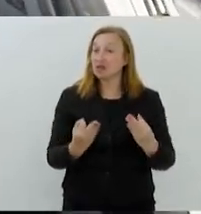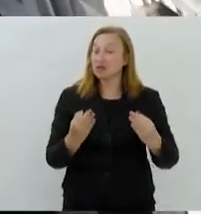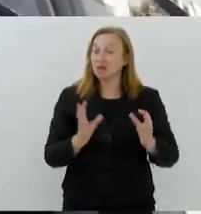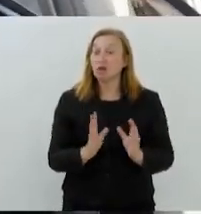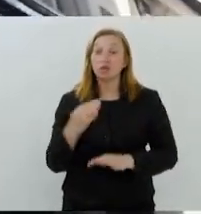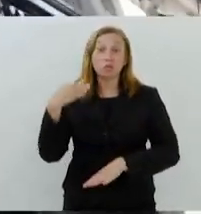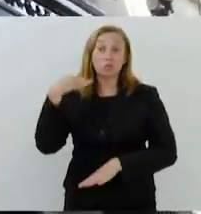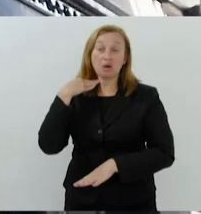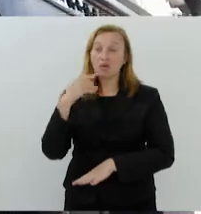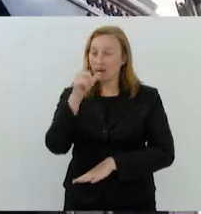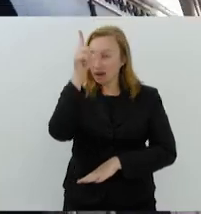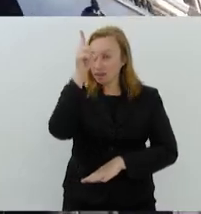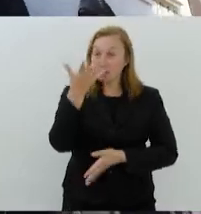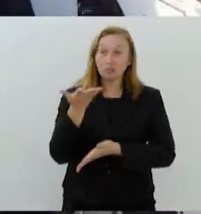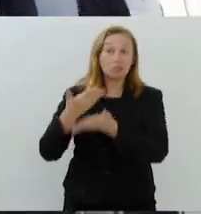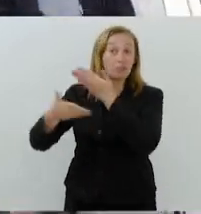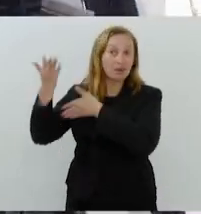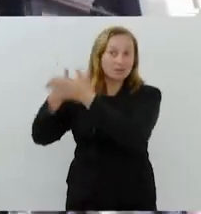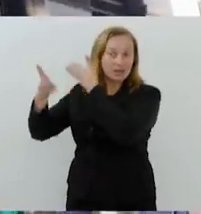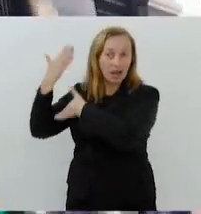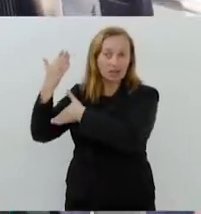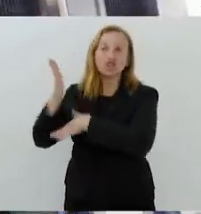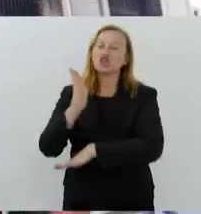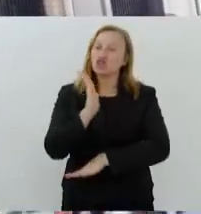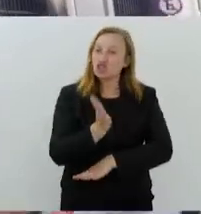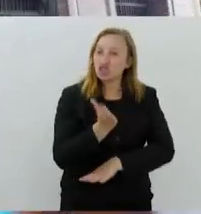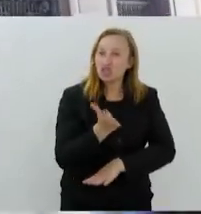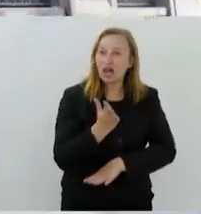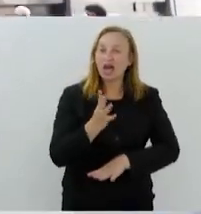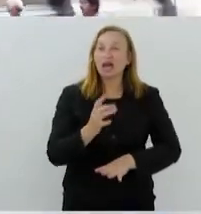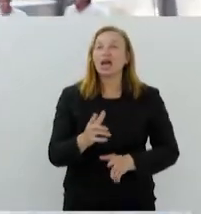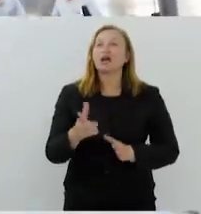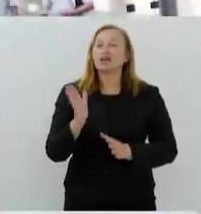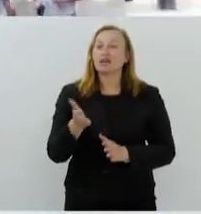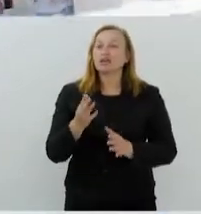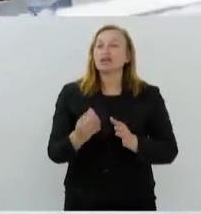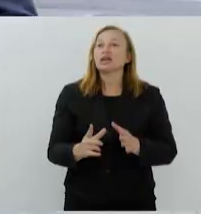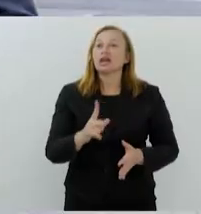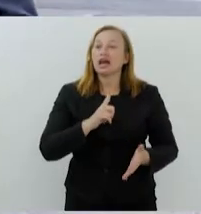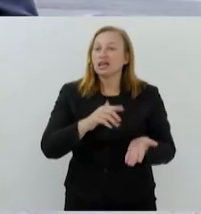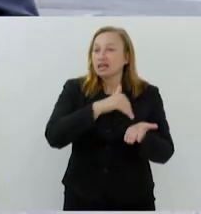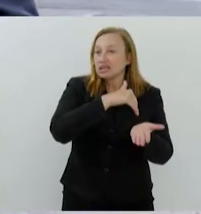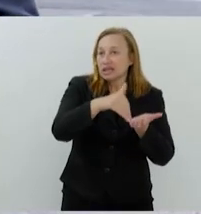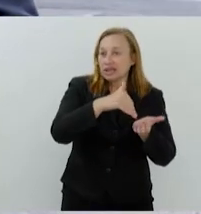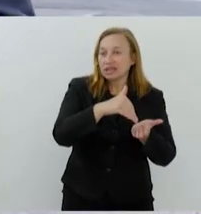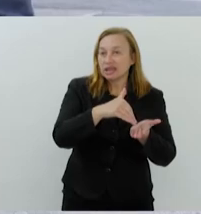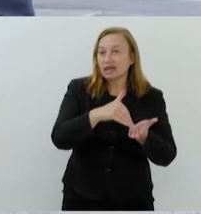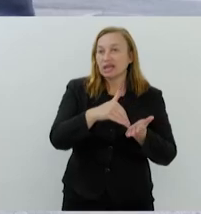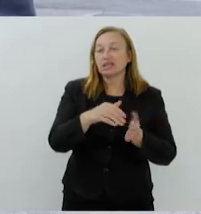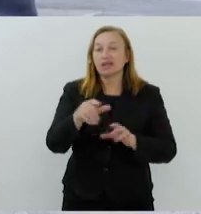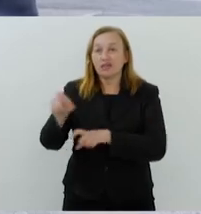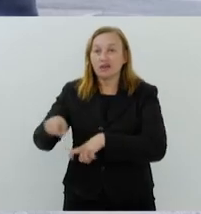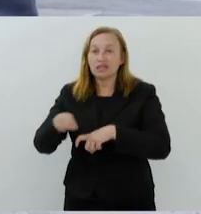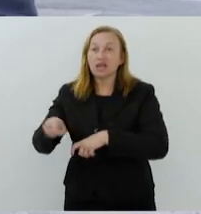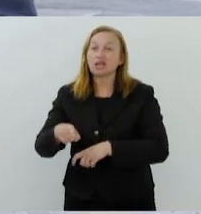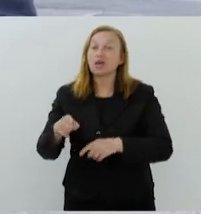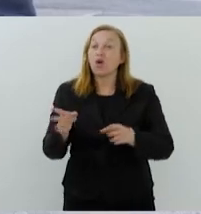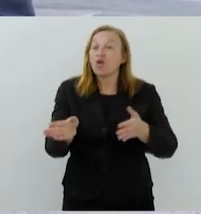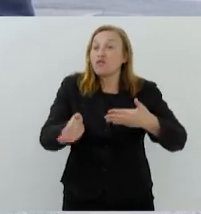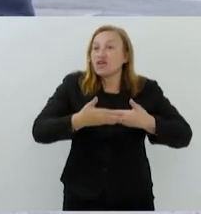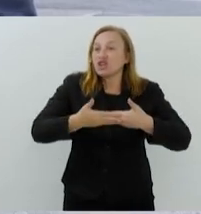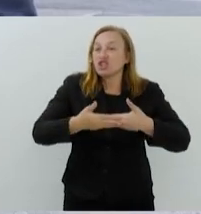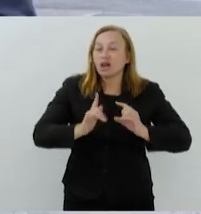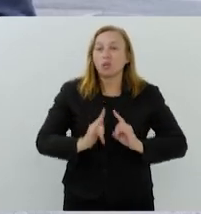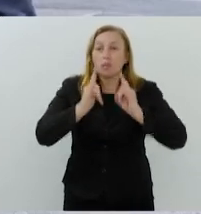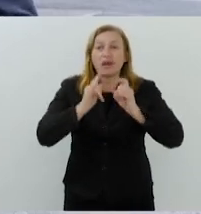Alemão Transatlântico. Aqui também já funcionou a antiga Secretaria Estadual de Fazenda. O prédio histórico ficou fechado por mais de uma